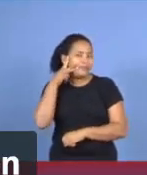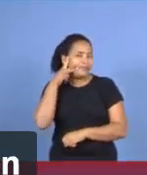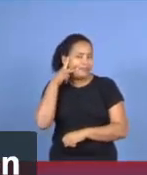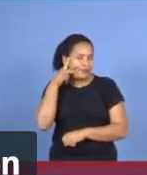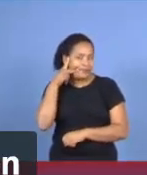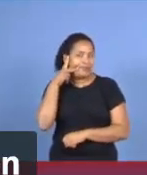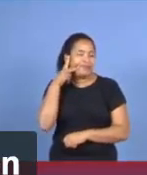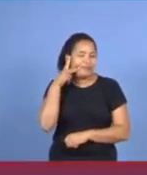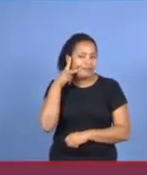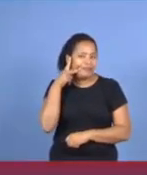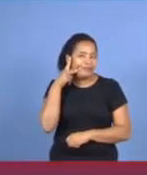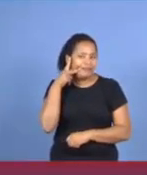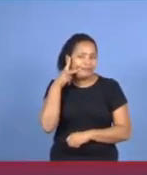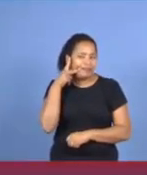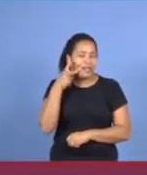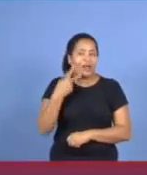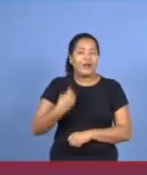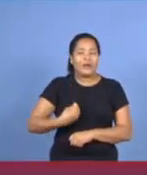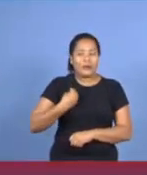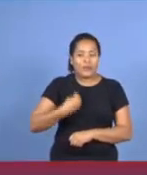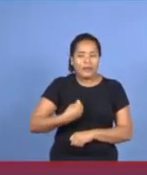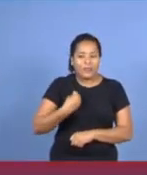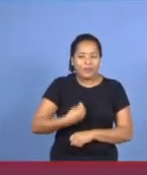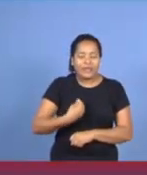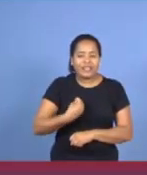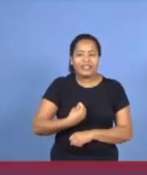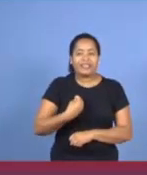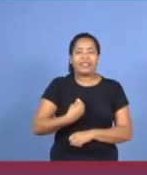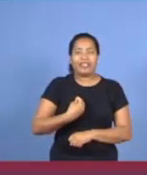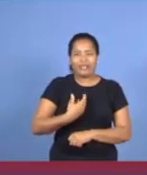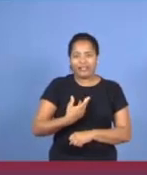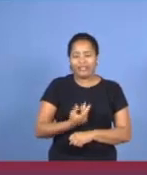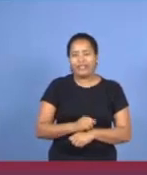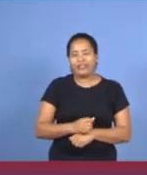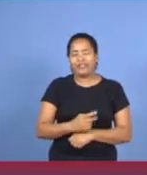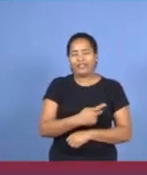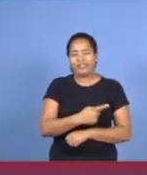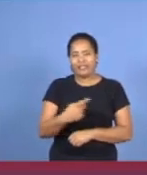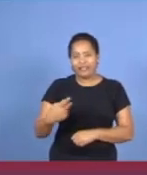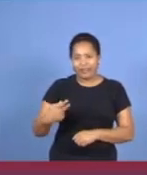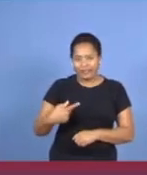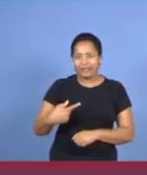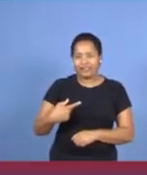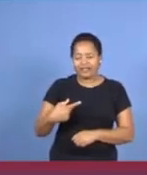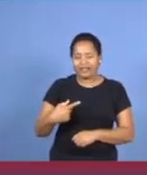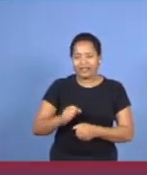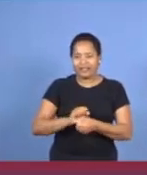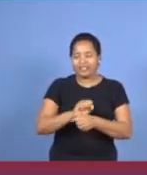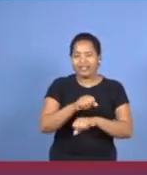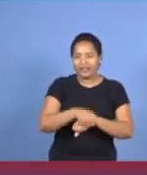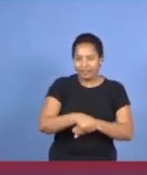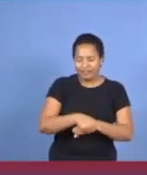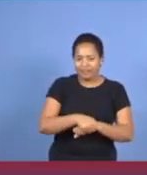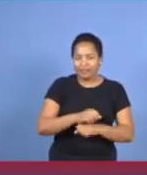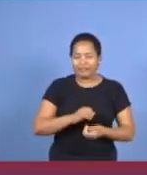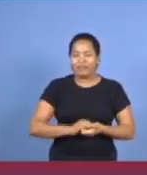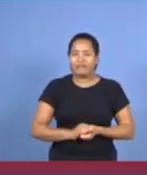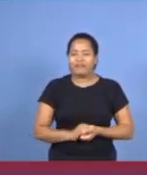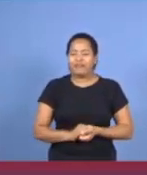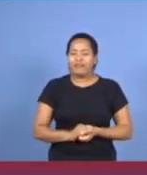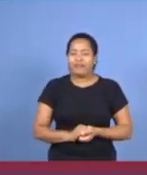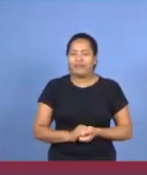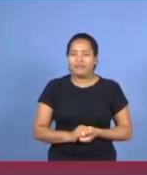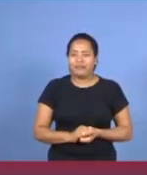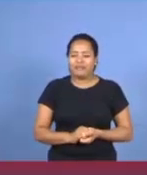a presença de pastores, ali do Conselho Presbiteral, que estiveram presentes naquele seminário em Macapá, lá no